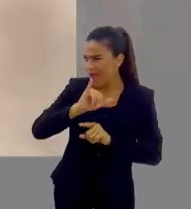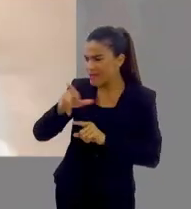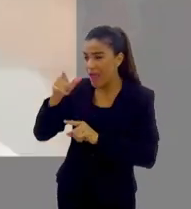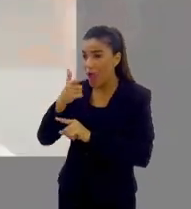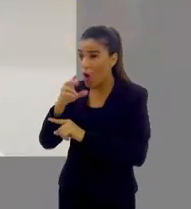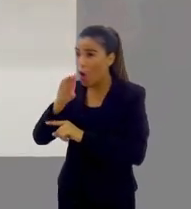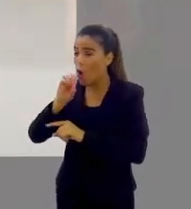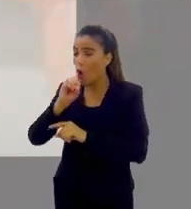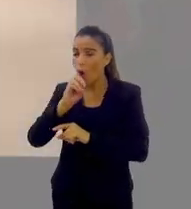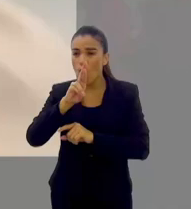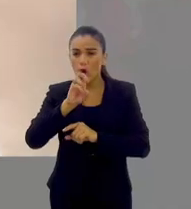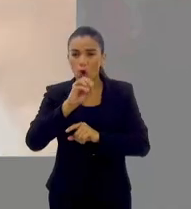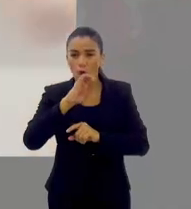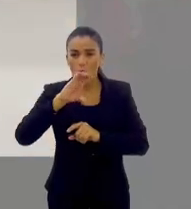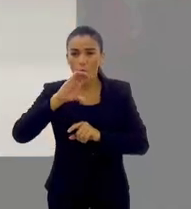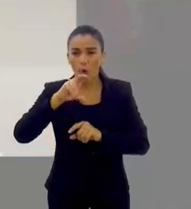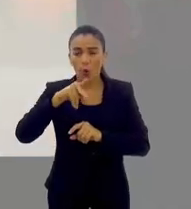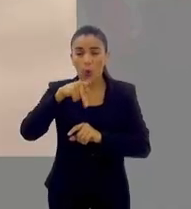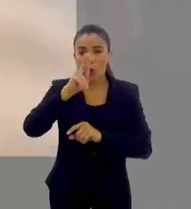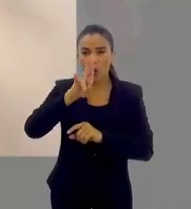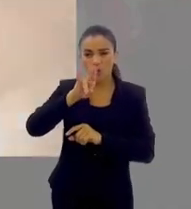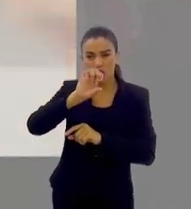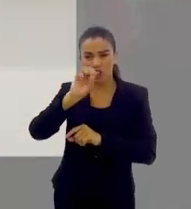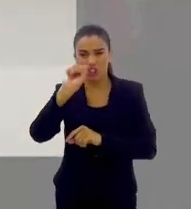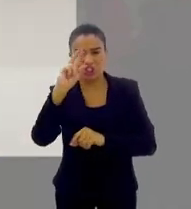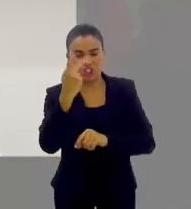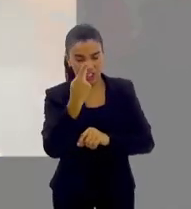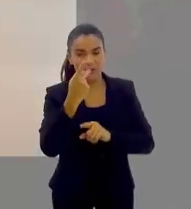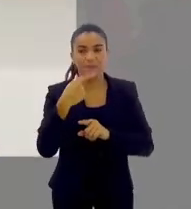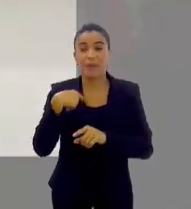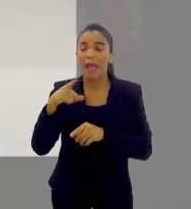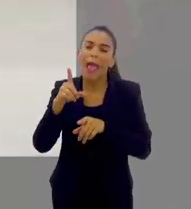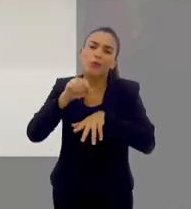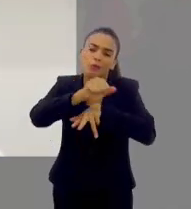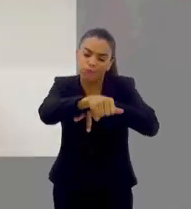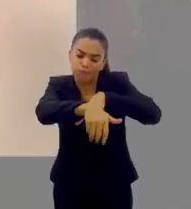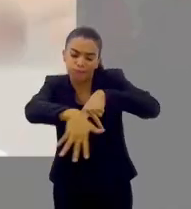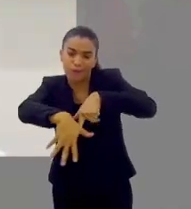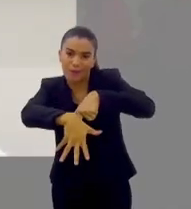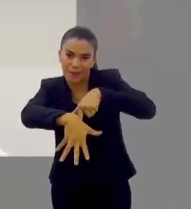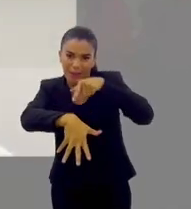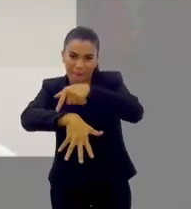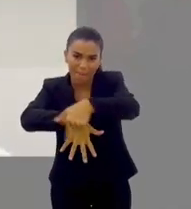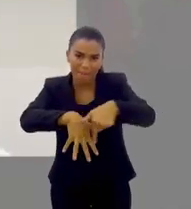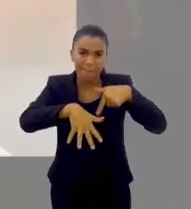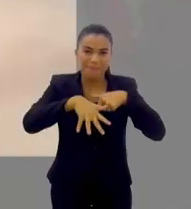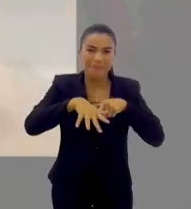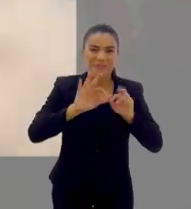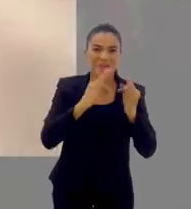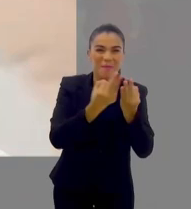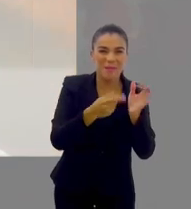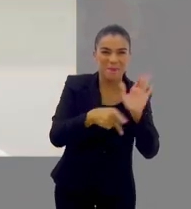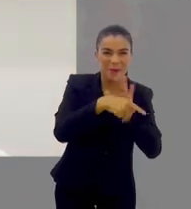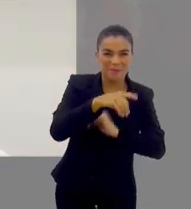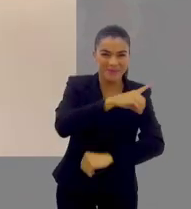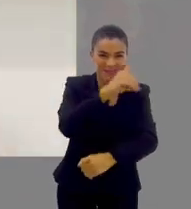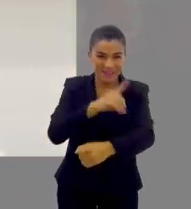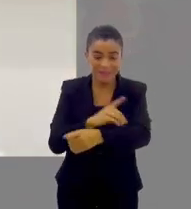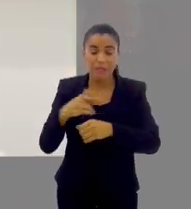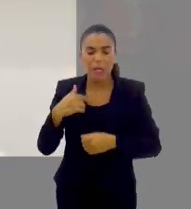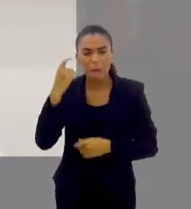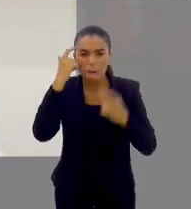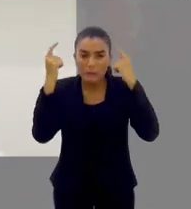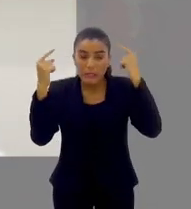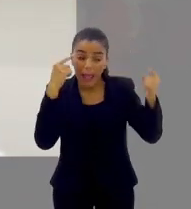a gente acha que é oropux, que são outros arbovírus que são primos da dengue, a gente começa a viajar, né, dizendo, pensando em outras